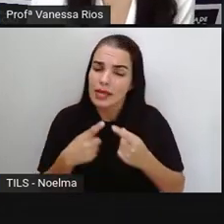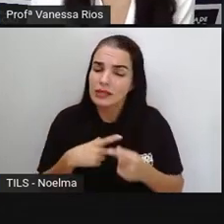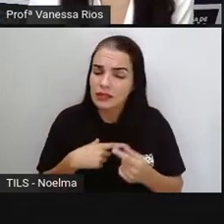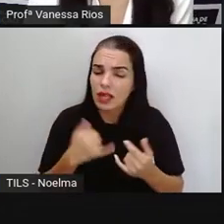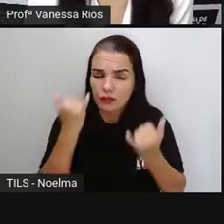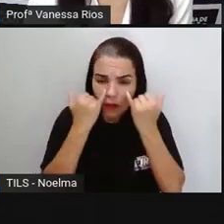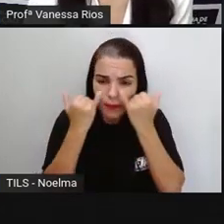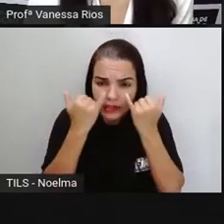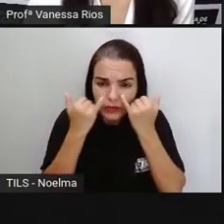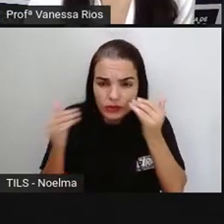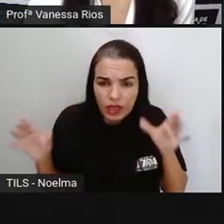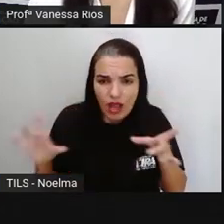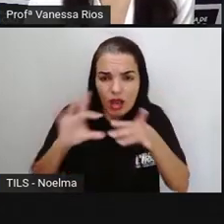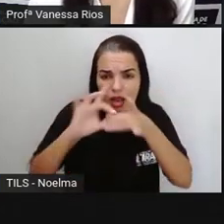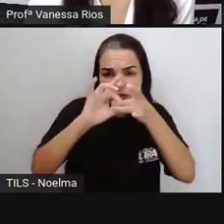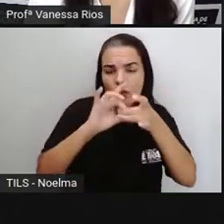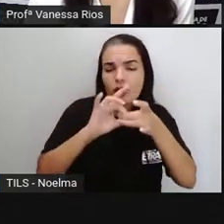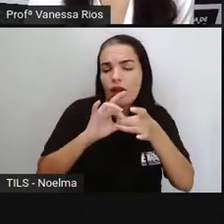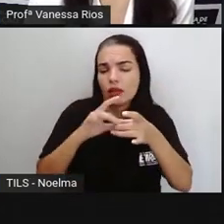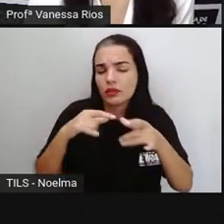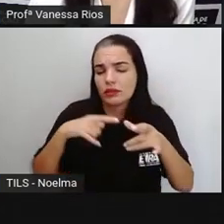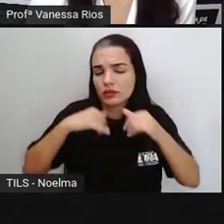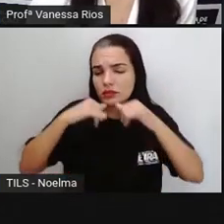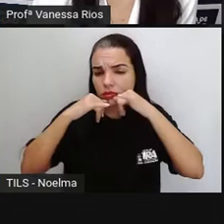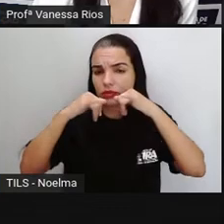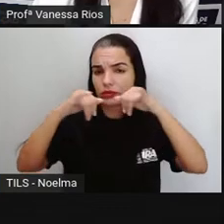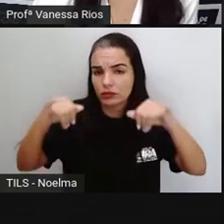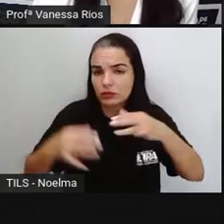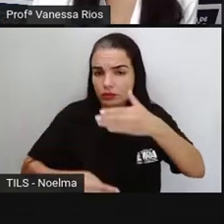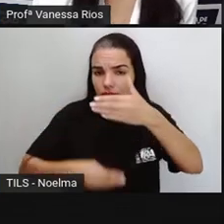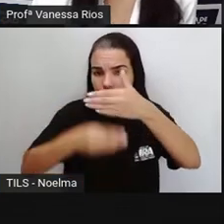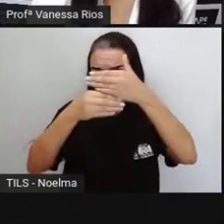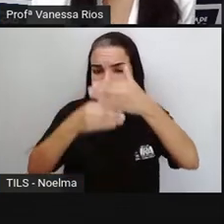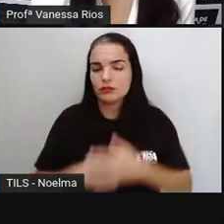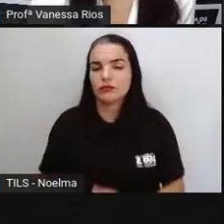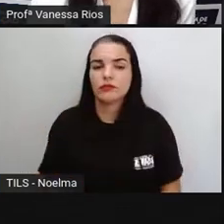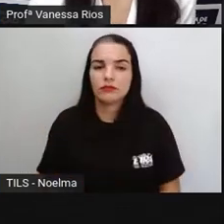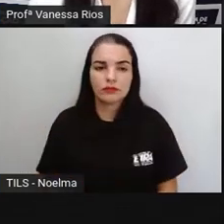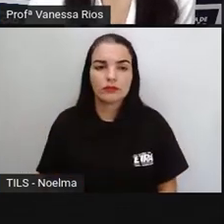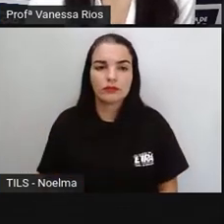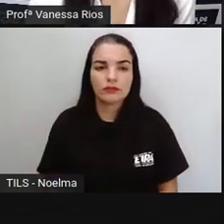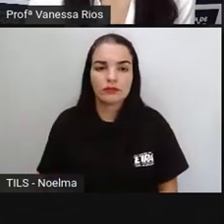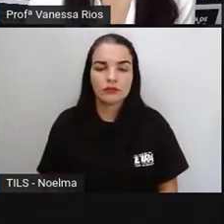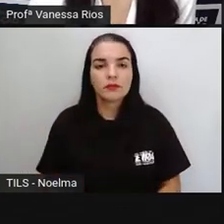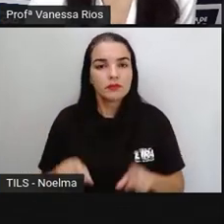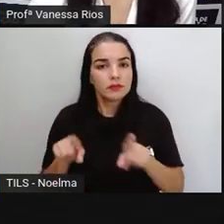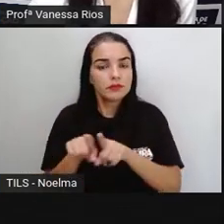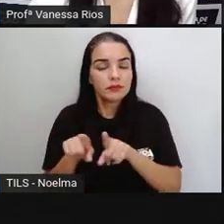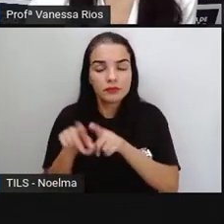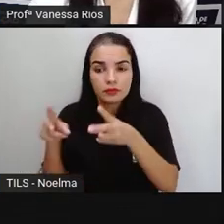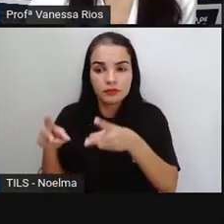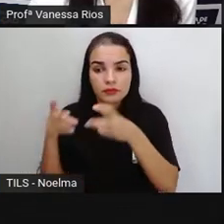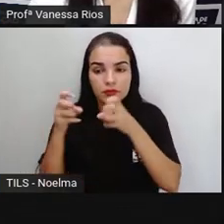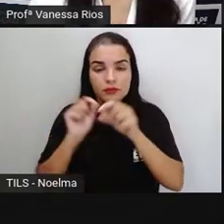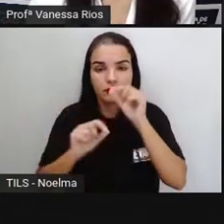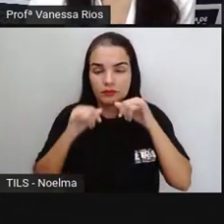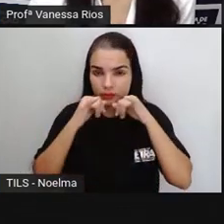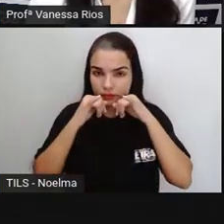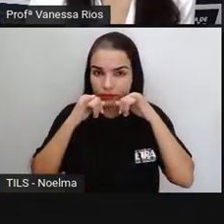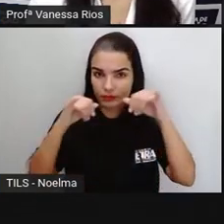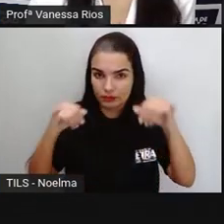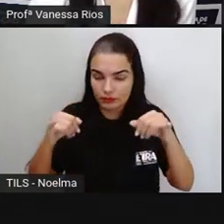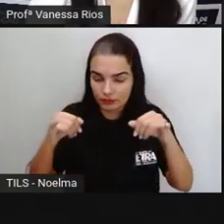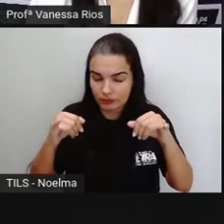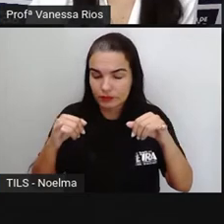relacionadas ao que está, principalmente relacionadas ao que está no texto. A gente percebe lá na notícia, não sei se vocês